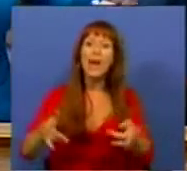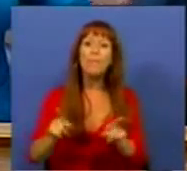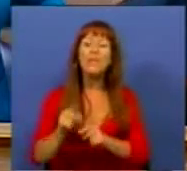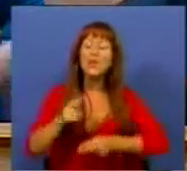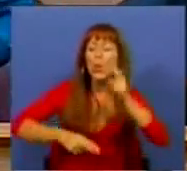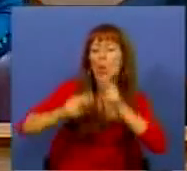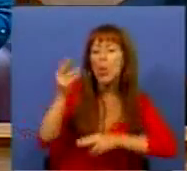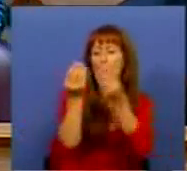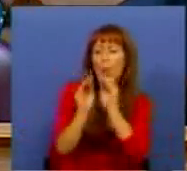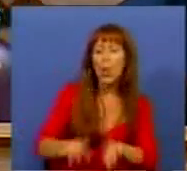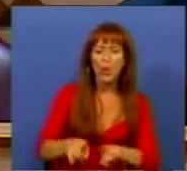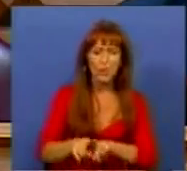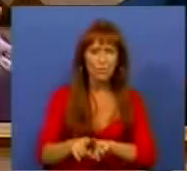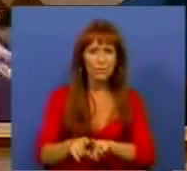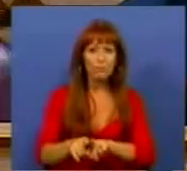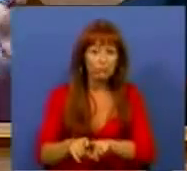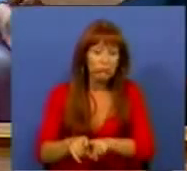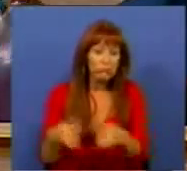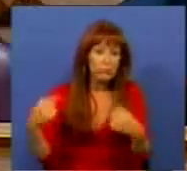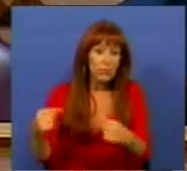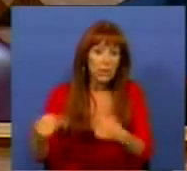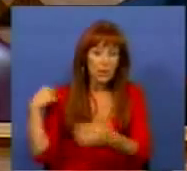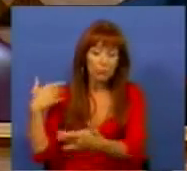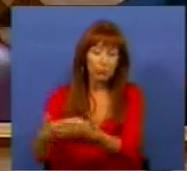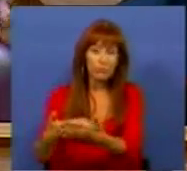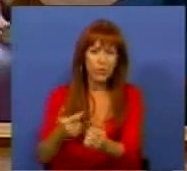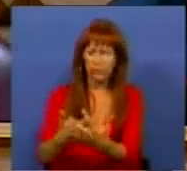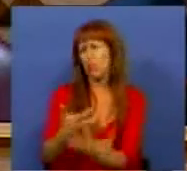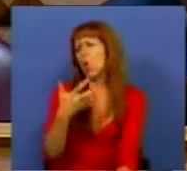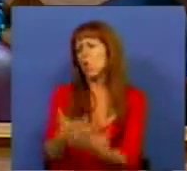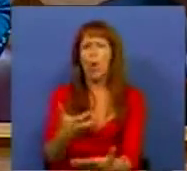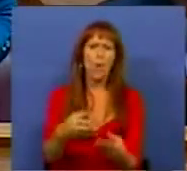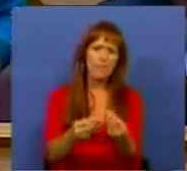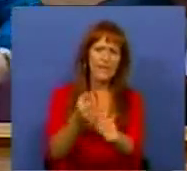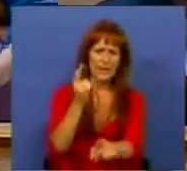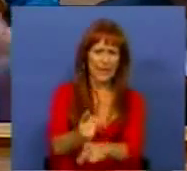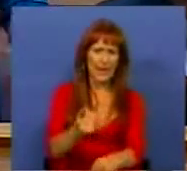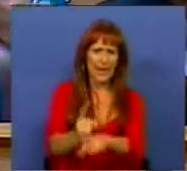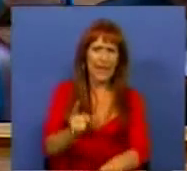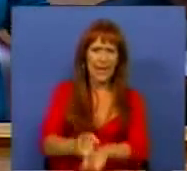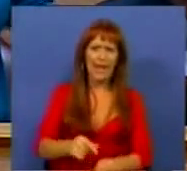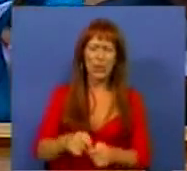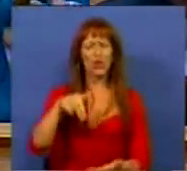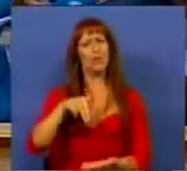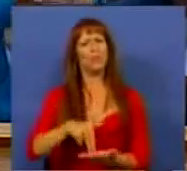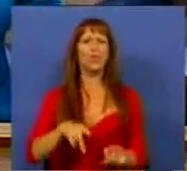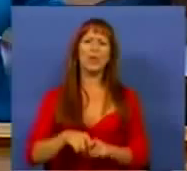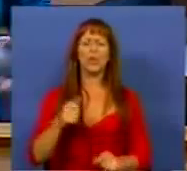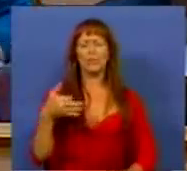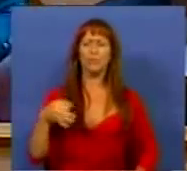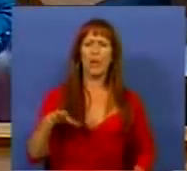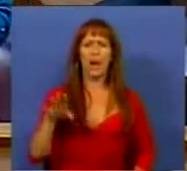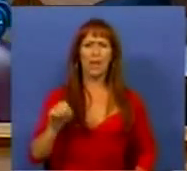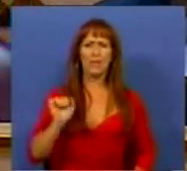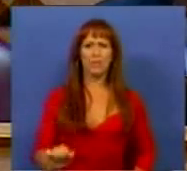construir. Aliás, foi e tem sido muito enfático nesta matéria e nesta postura do Partido